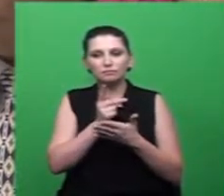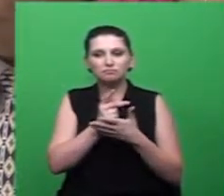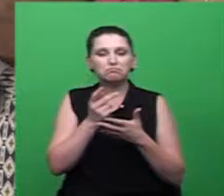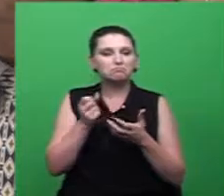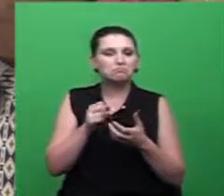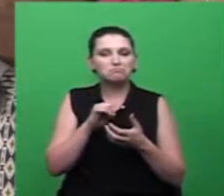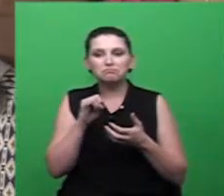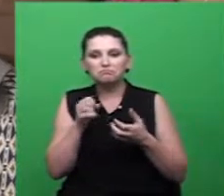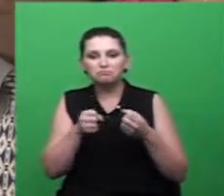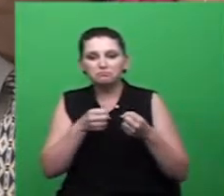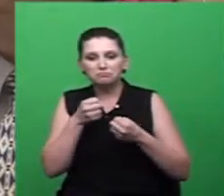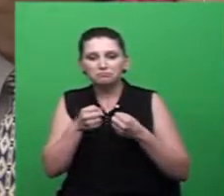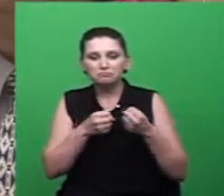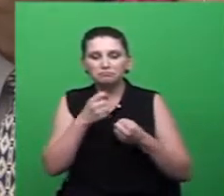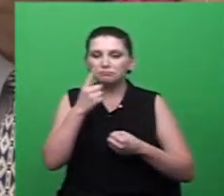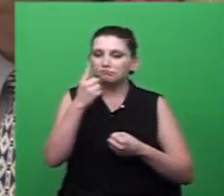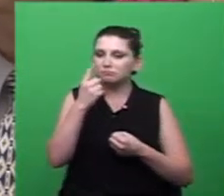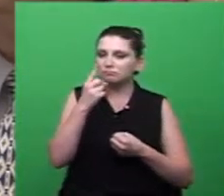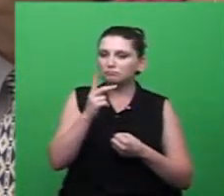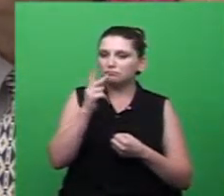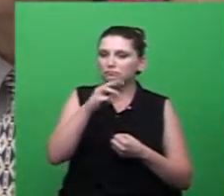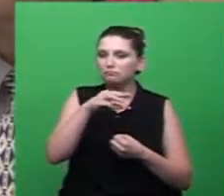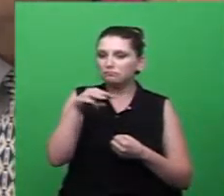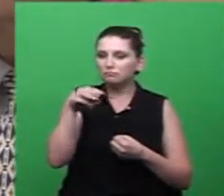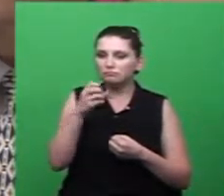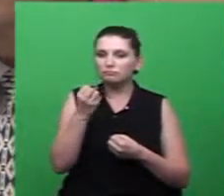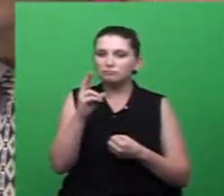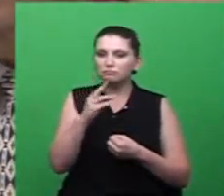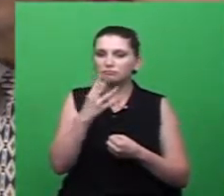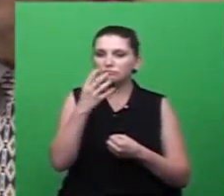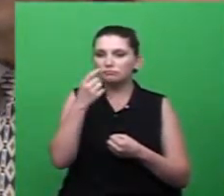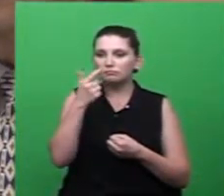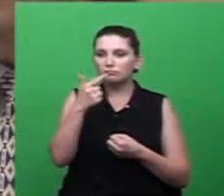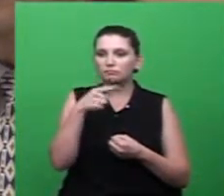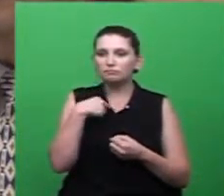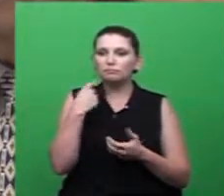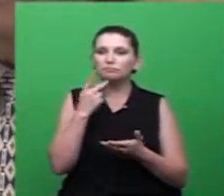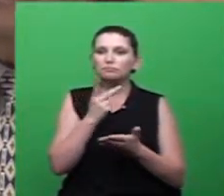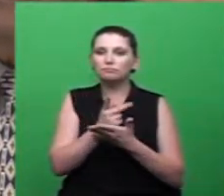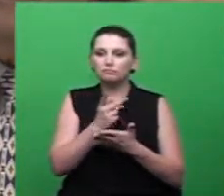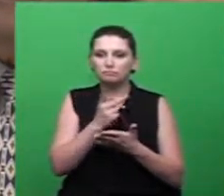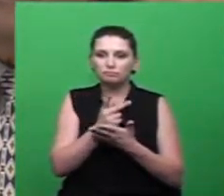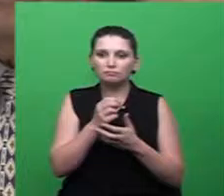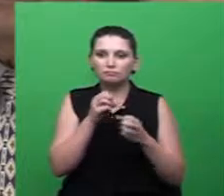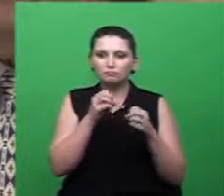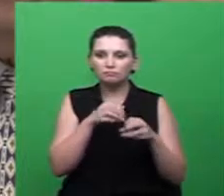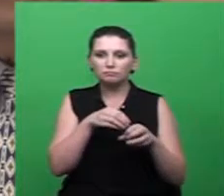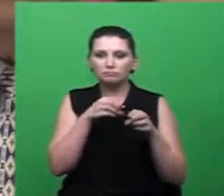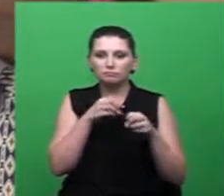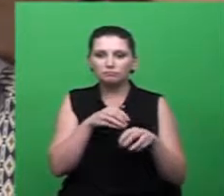ou correr 42. Então, é isso que eu tento plantar em cada sementinha nos meus alunos, que é tentar,